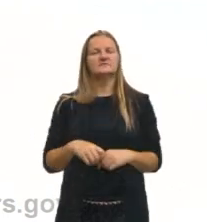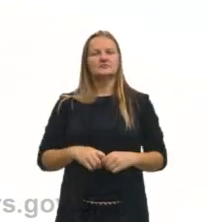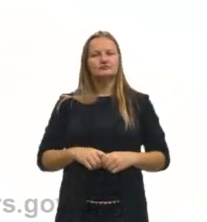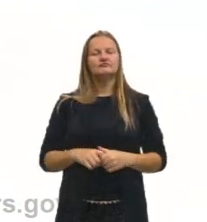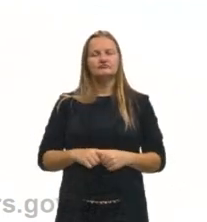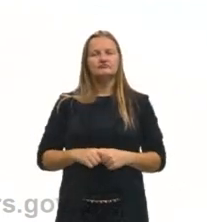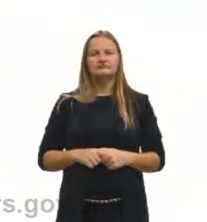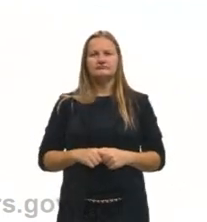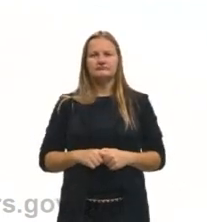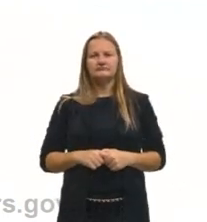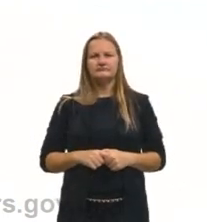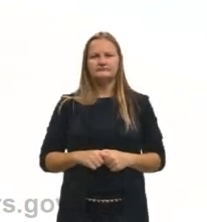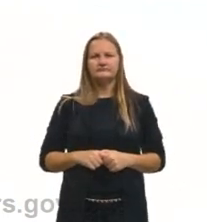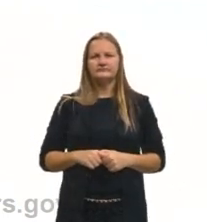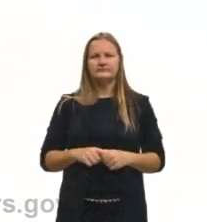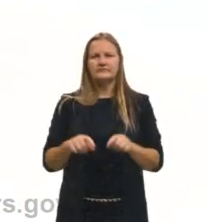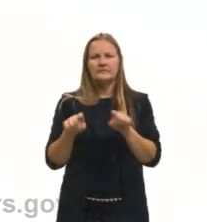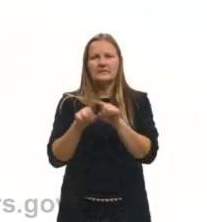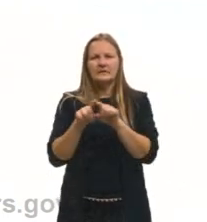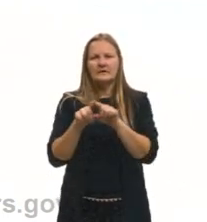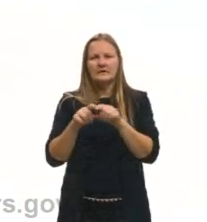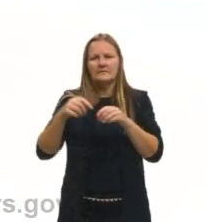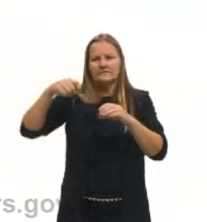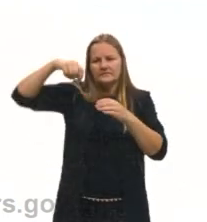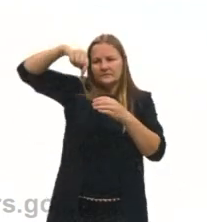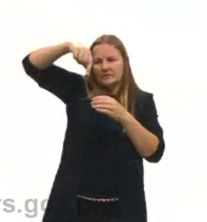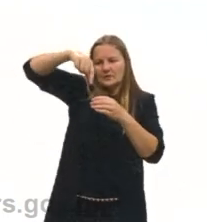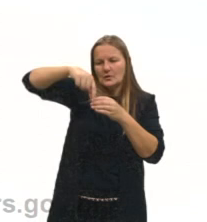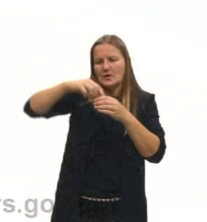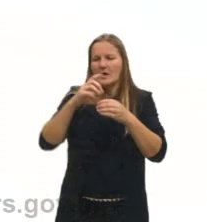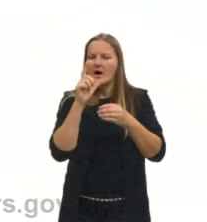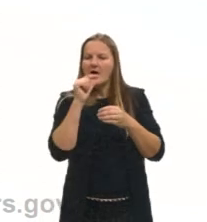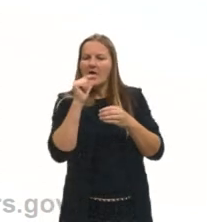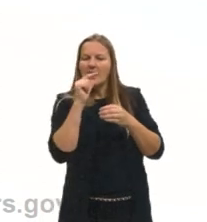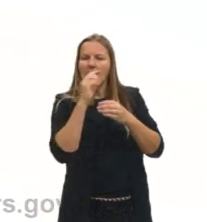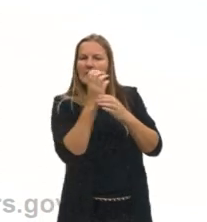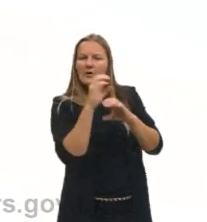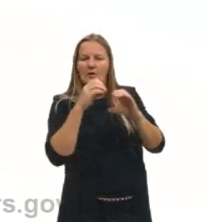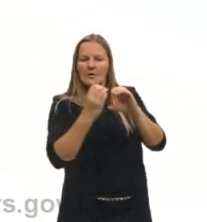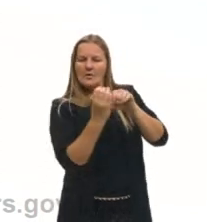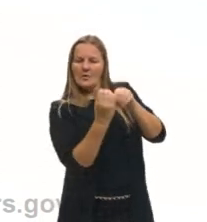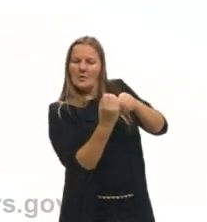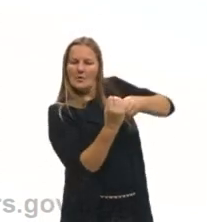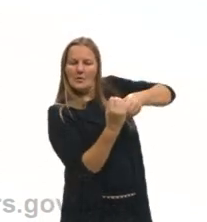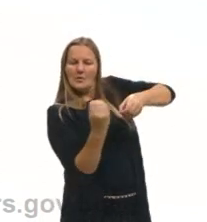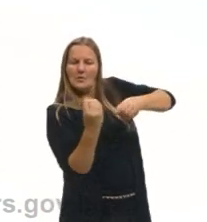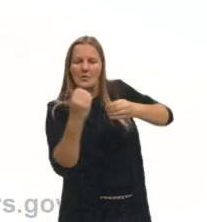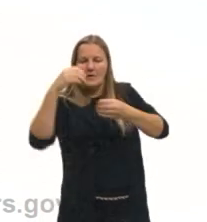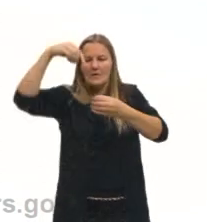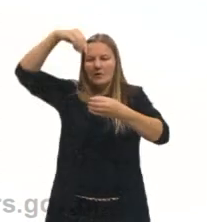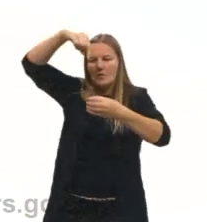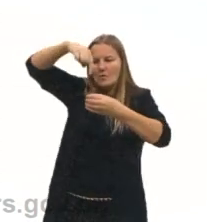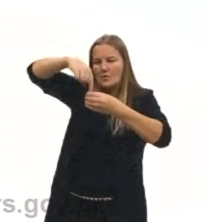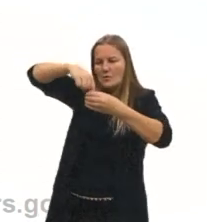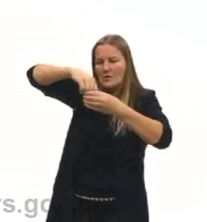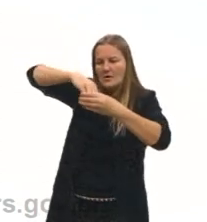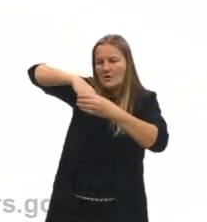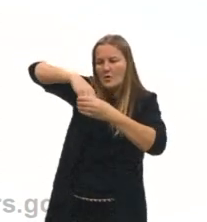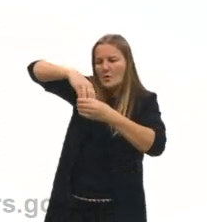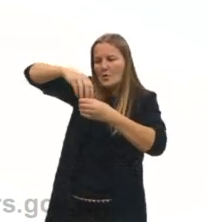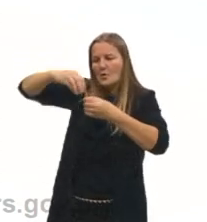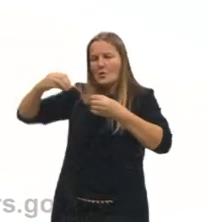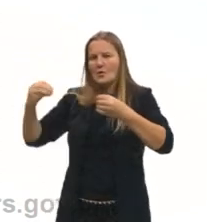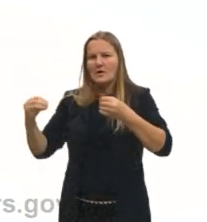Claro que a gente tem que cuidar para não tocar essa mangueira, esse cano, no fundo, para não causar